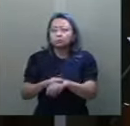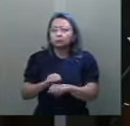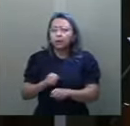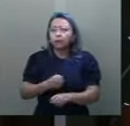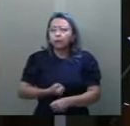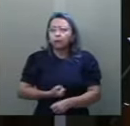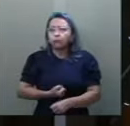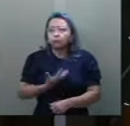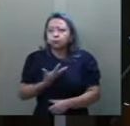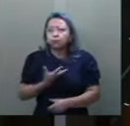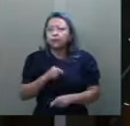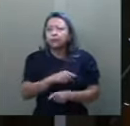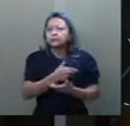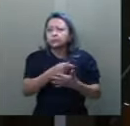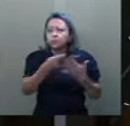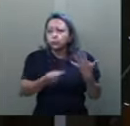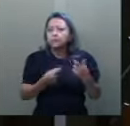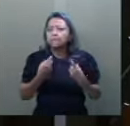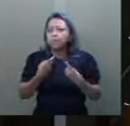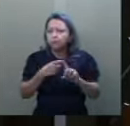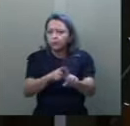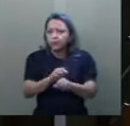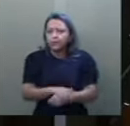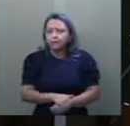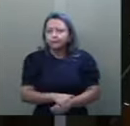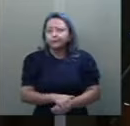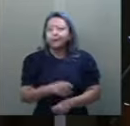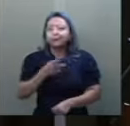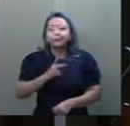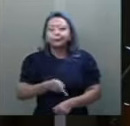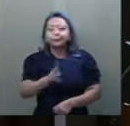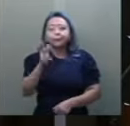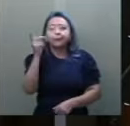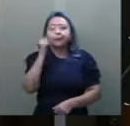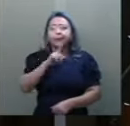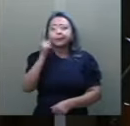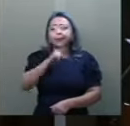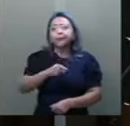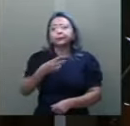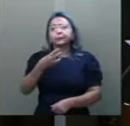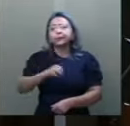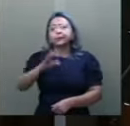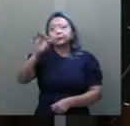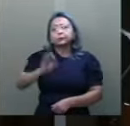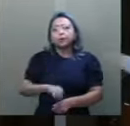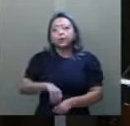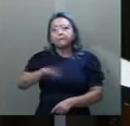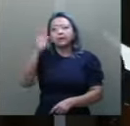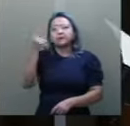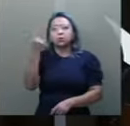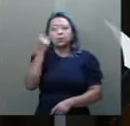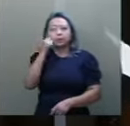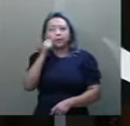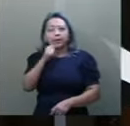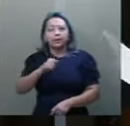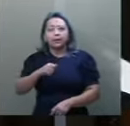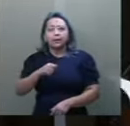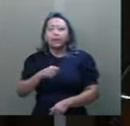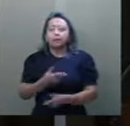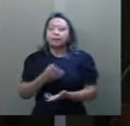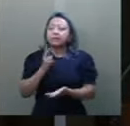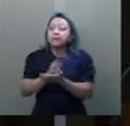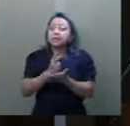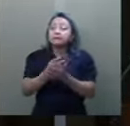que essas coisas provocam continuam ganhando 30% a mais que uma mulher na mesma